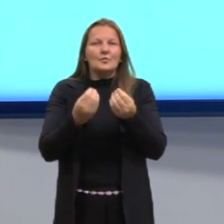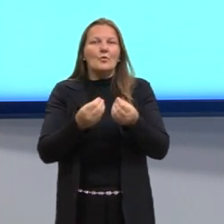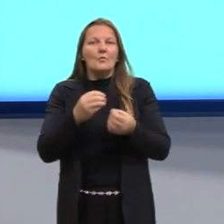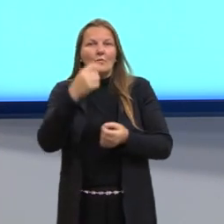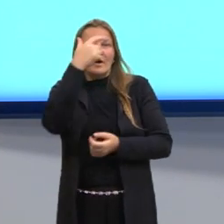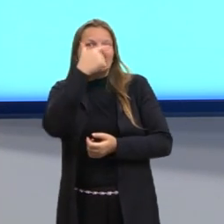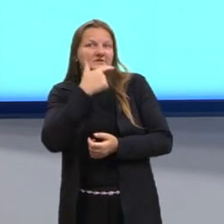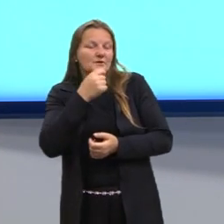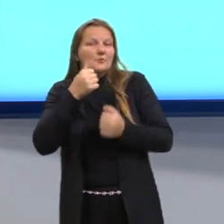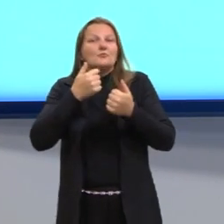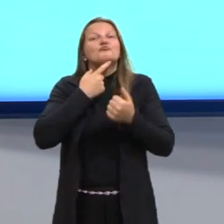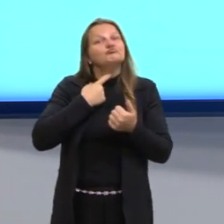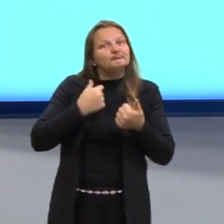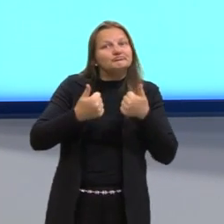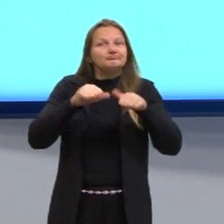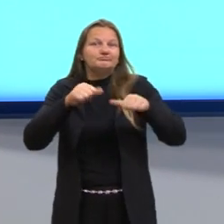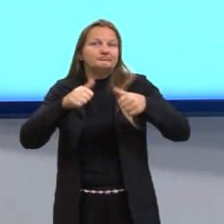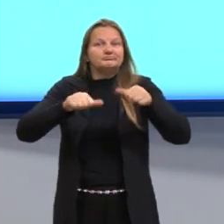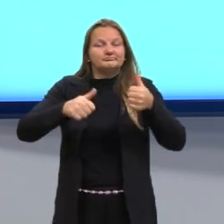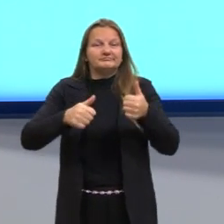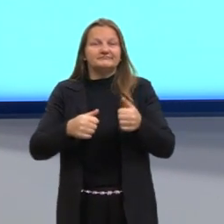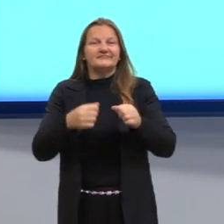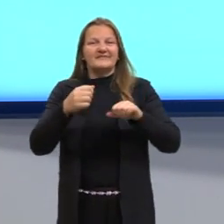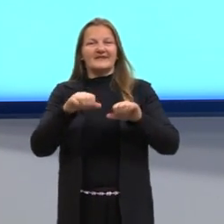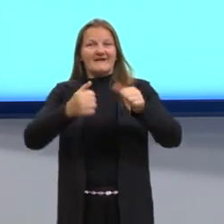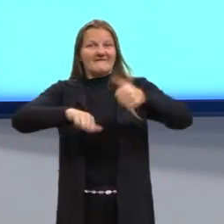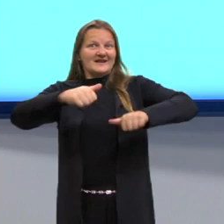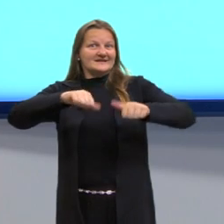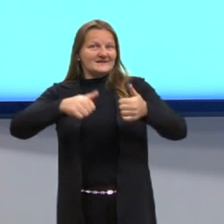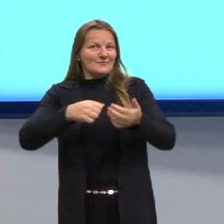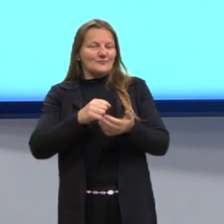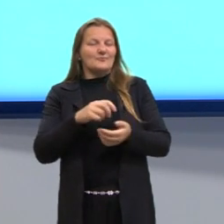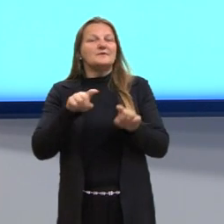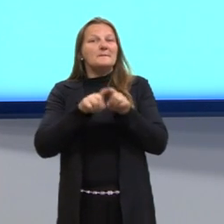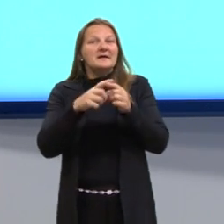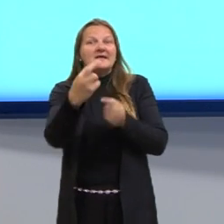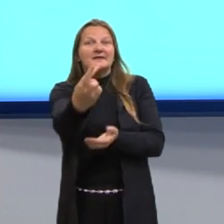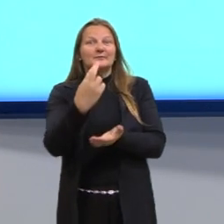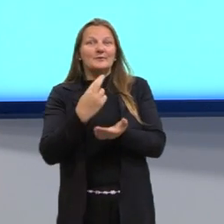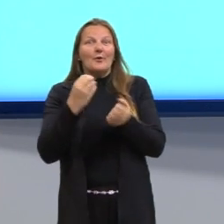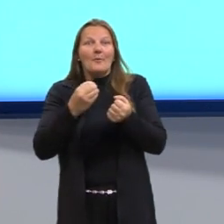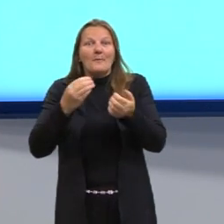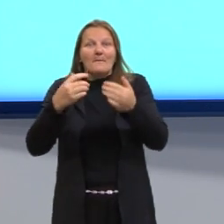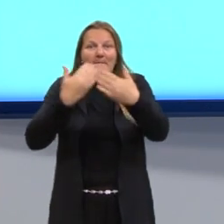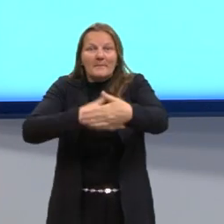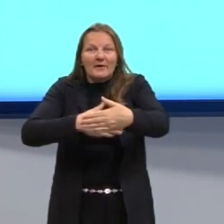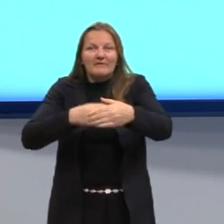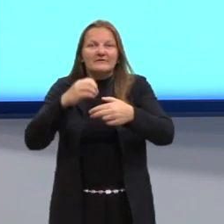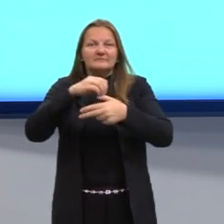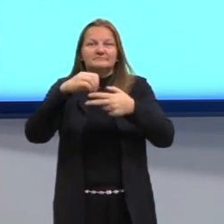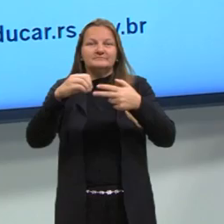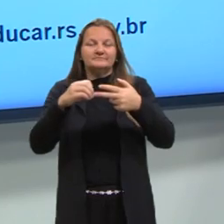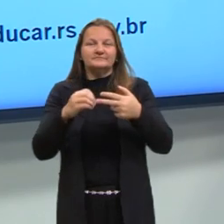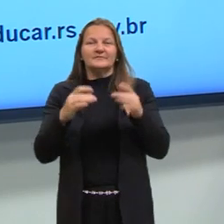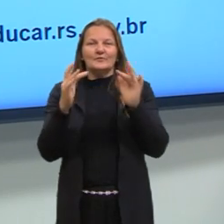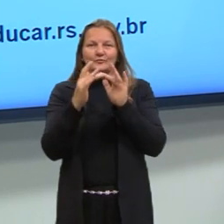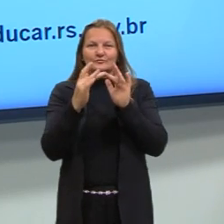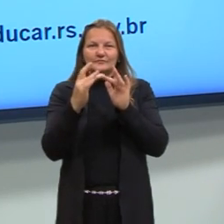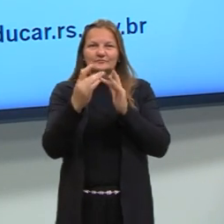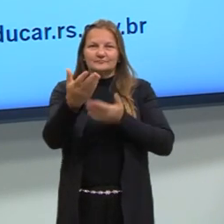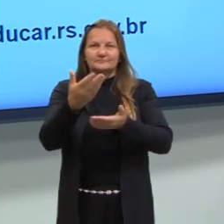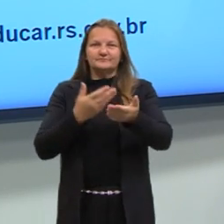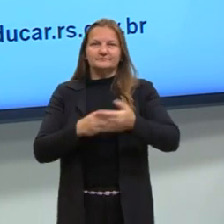acharam que foram as aulas, como vocês foram na prova, né, nas provas do ENEM. Então entrem em